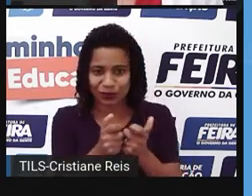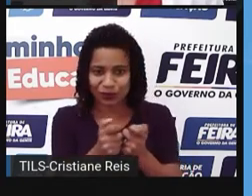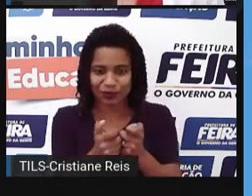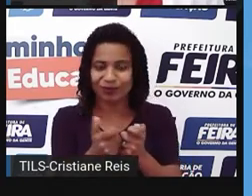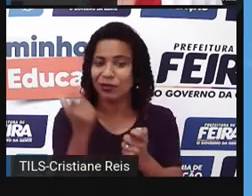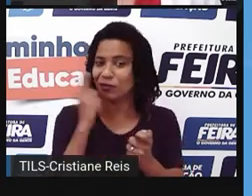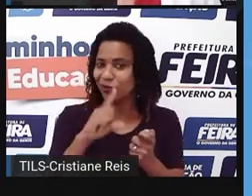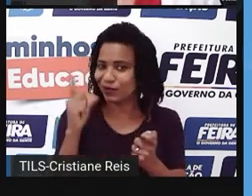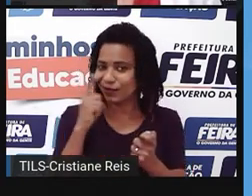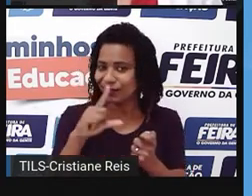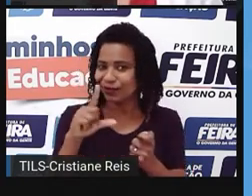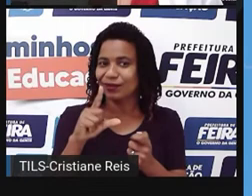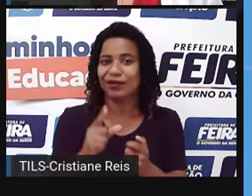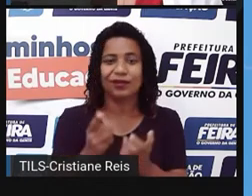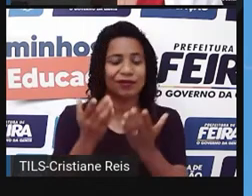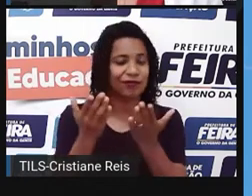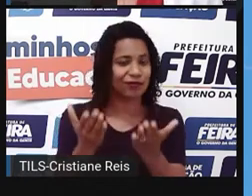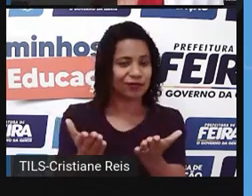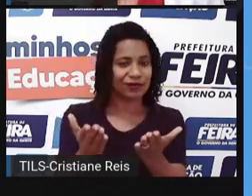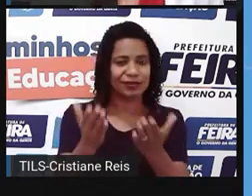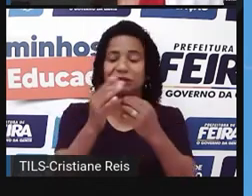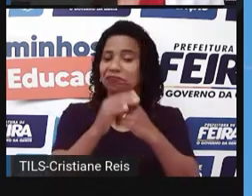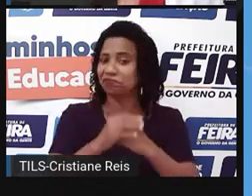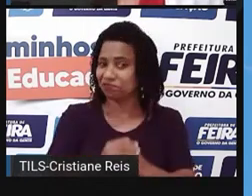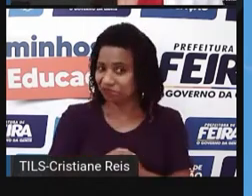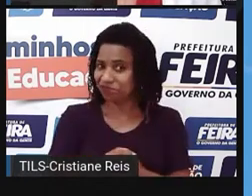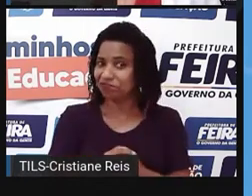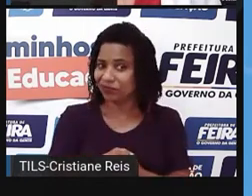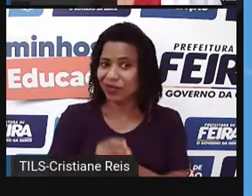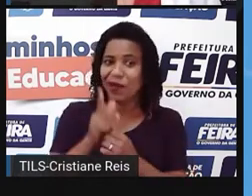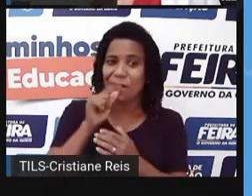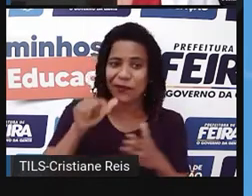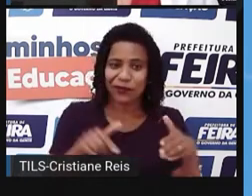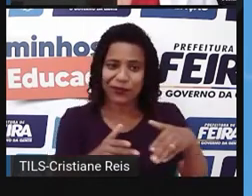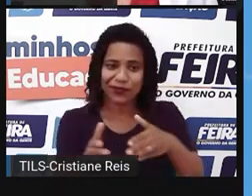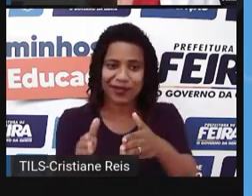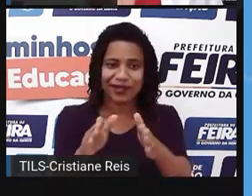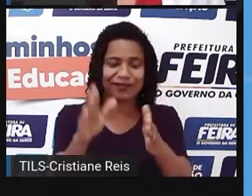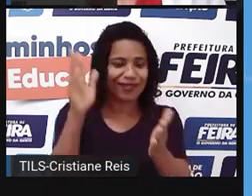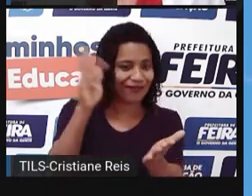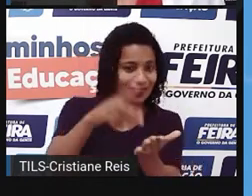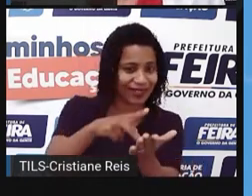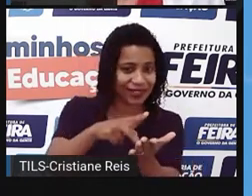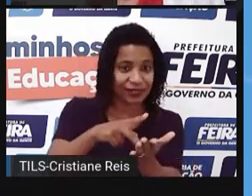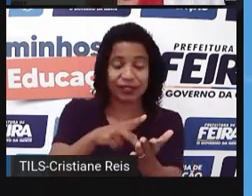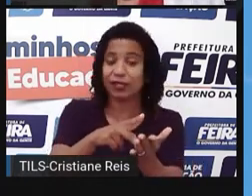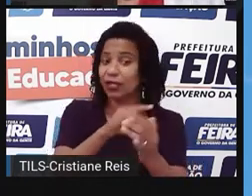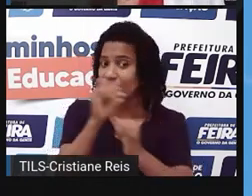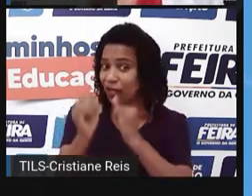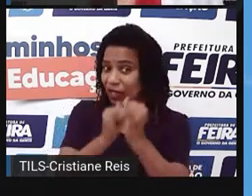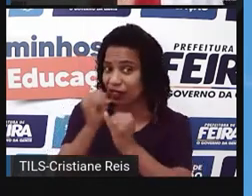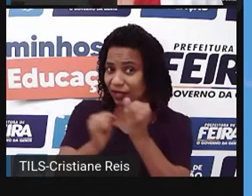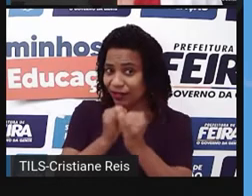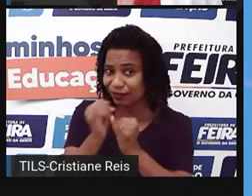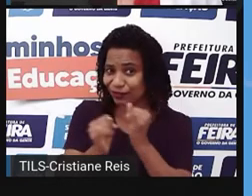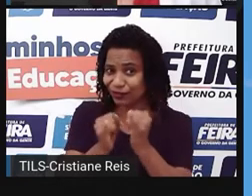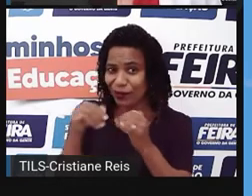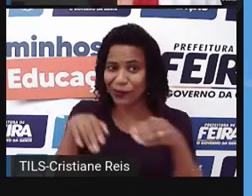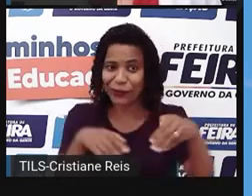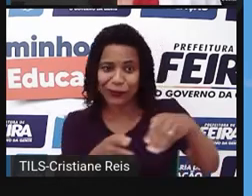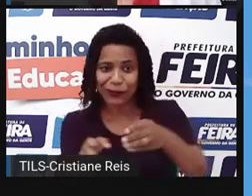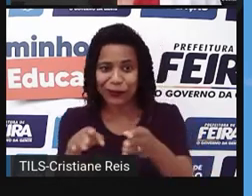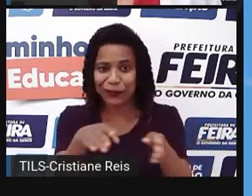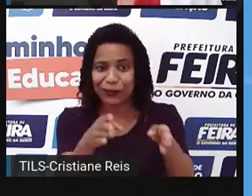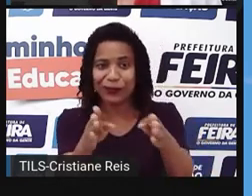alert. Então, ele diz que você teve a vitória épica no Rio da Realidade e você agora está alerta na internet. Aqui você